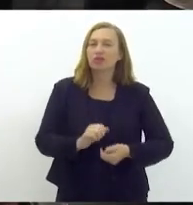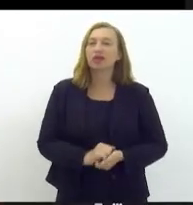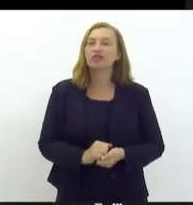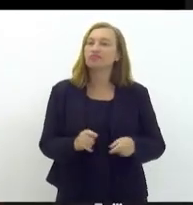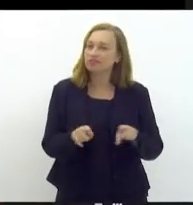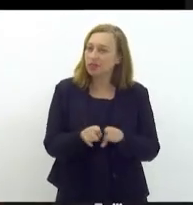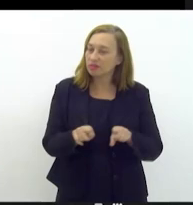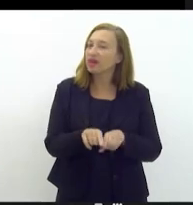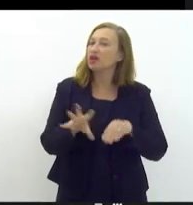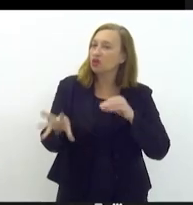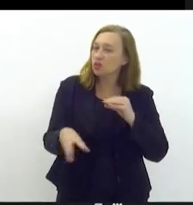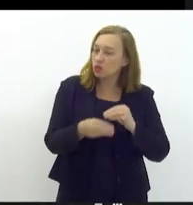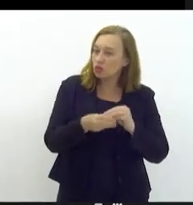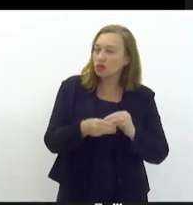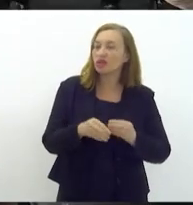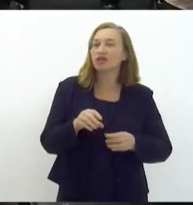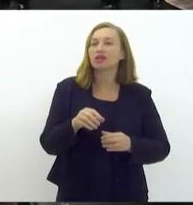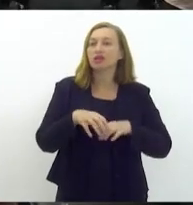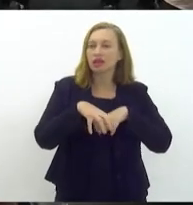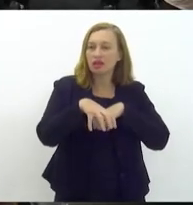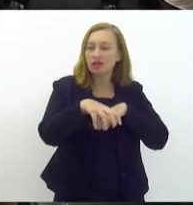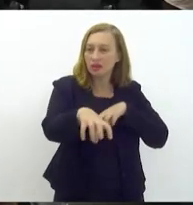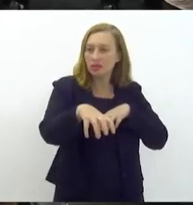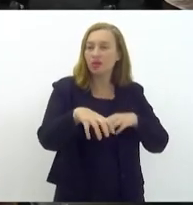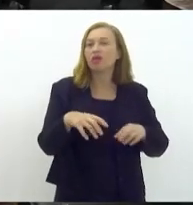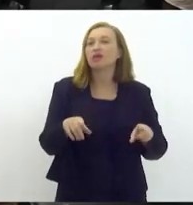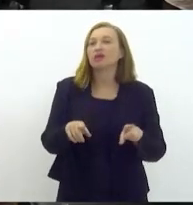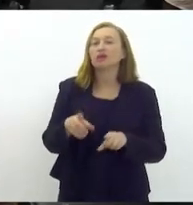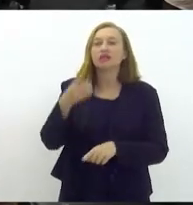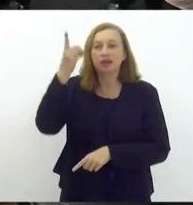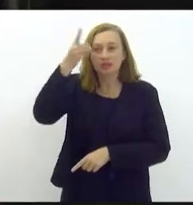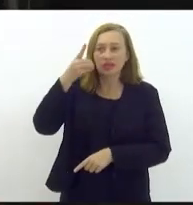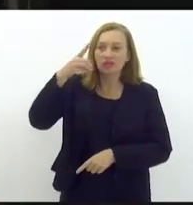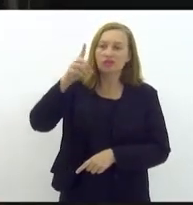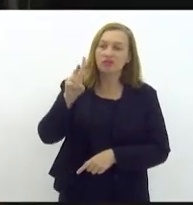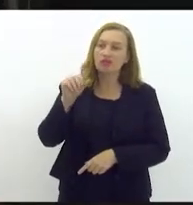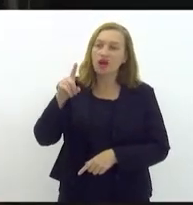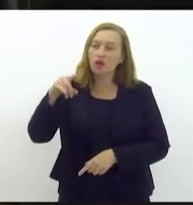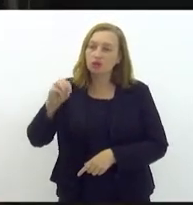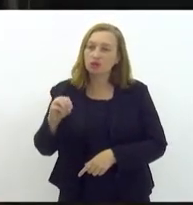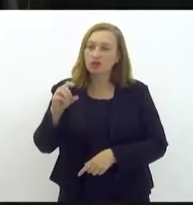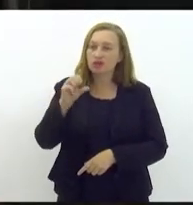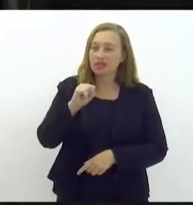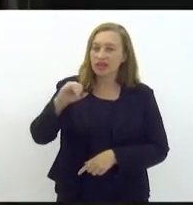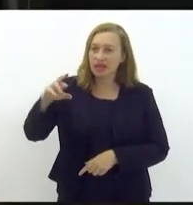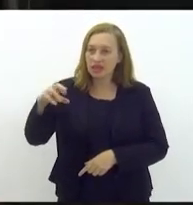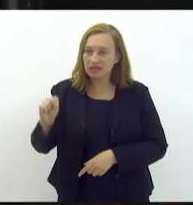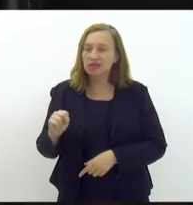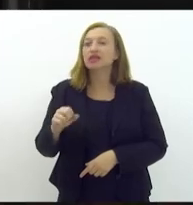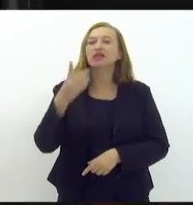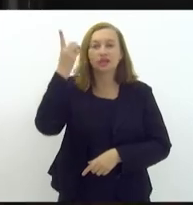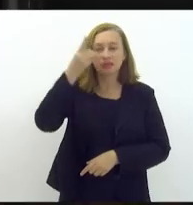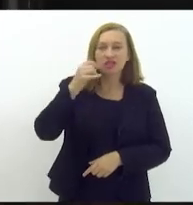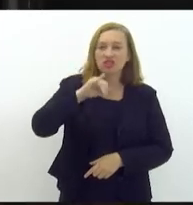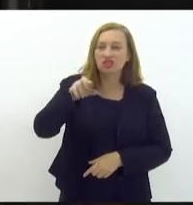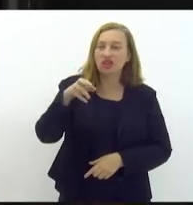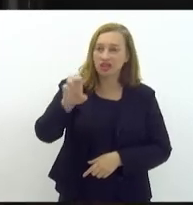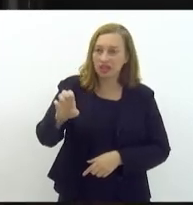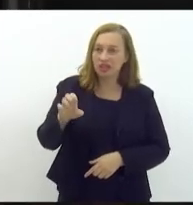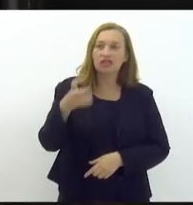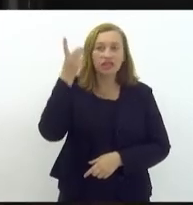também que está no remoto, deputado Valdo Seaza, deputado Jairi, mais alguém?